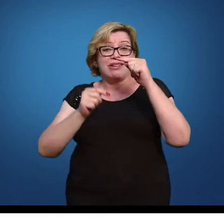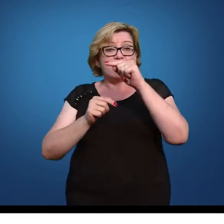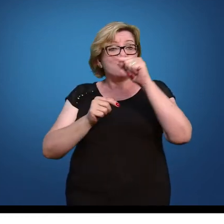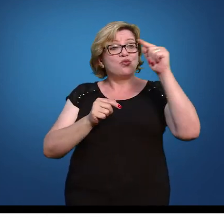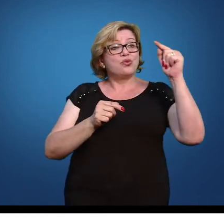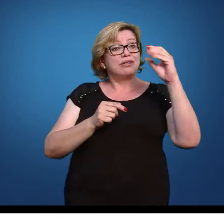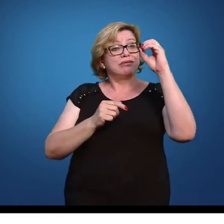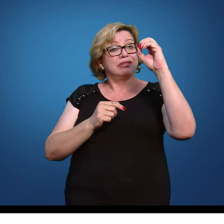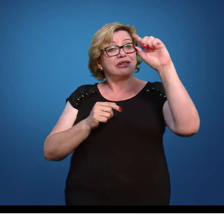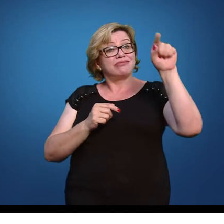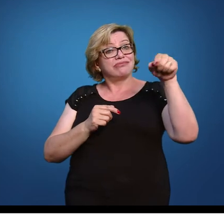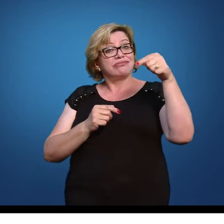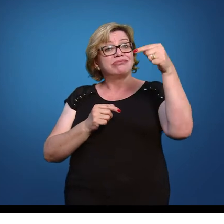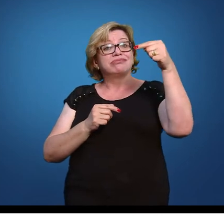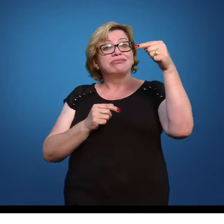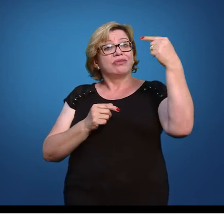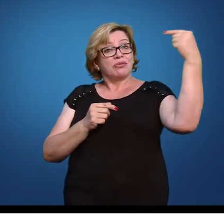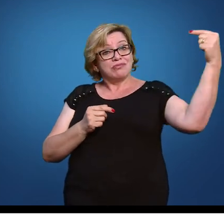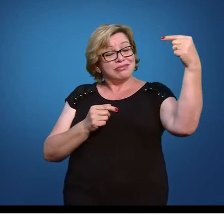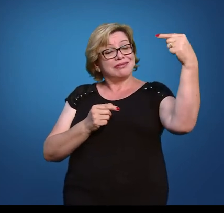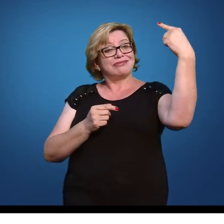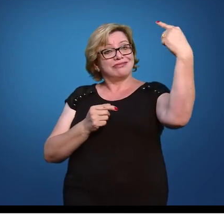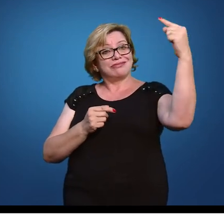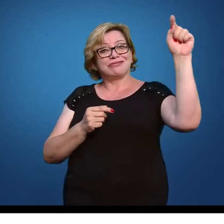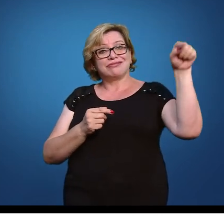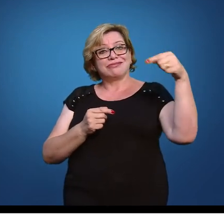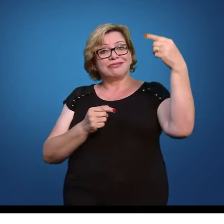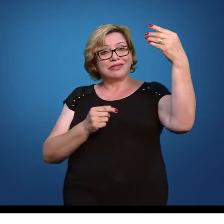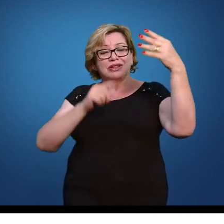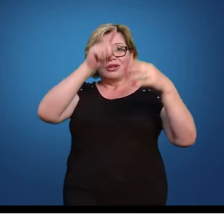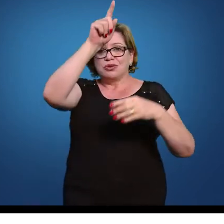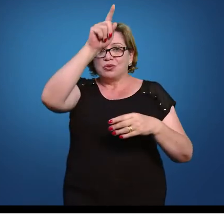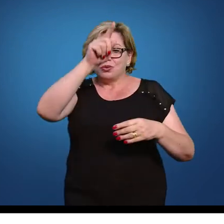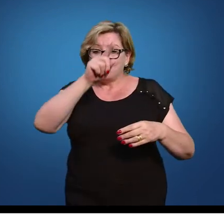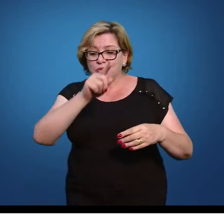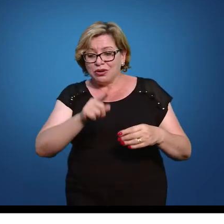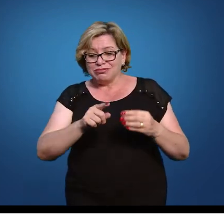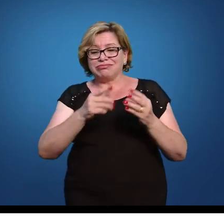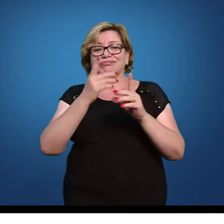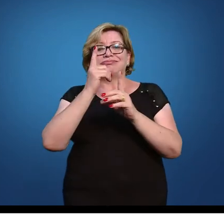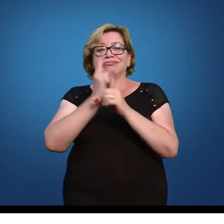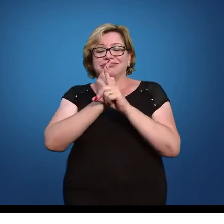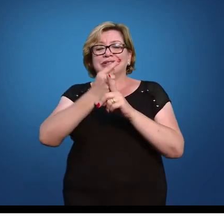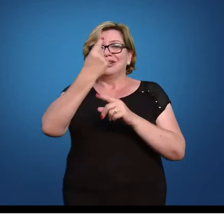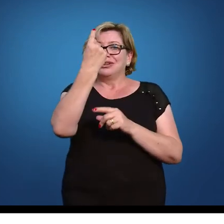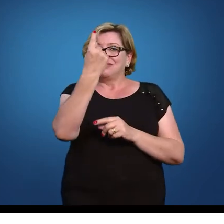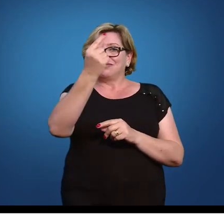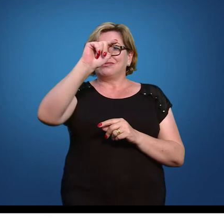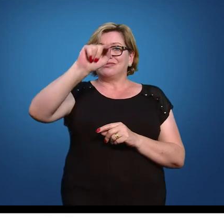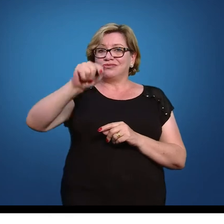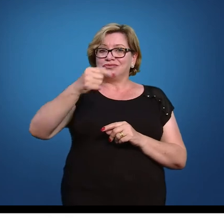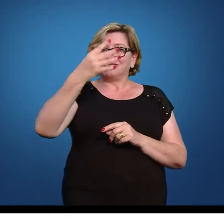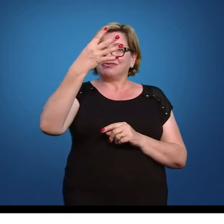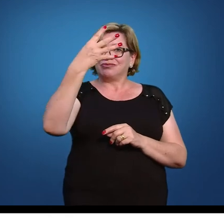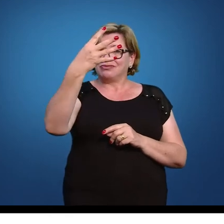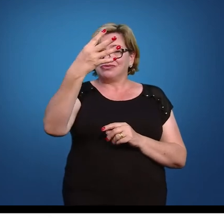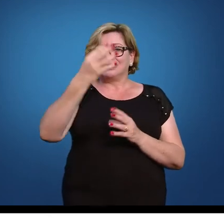menos 1,4 então você vai procurar na vertical lá bonitinho na tua tabela